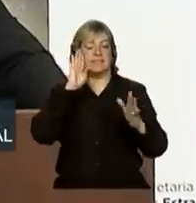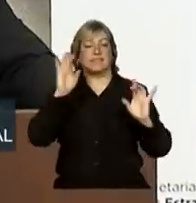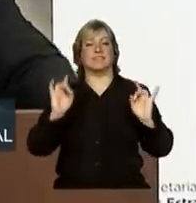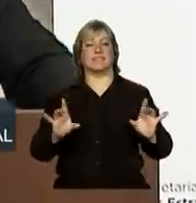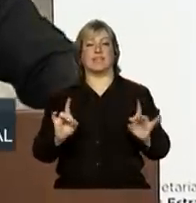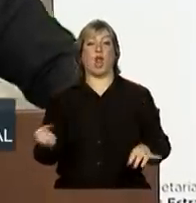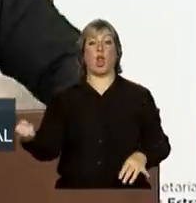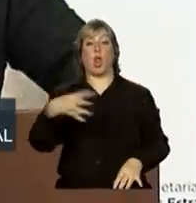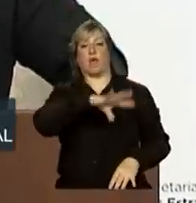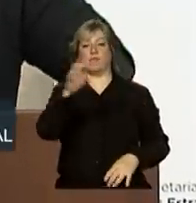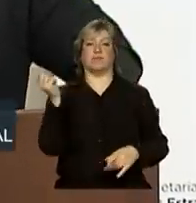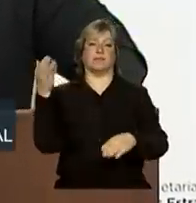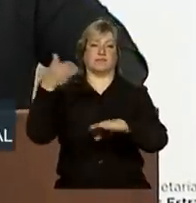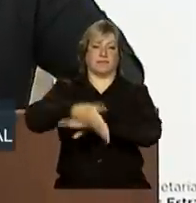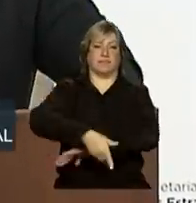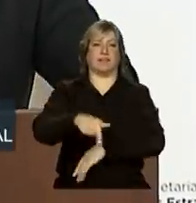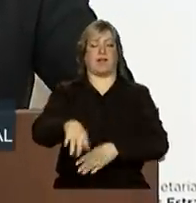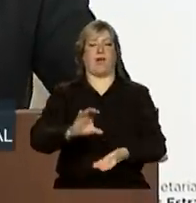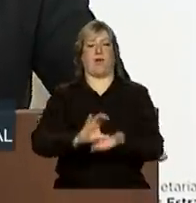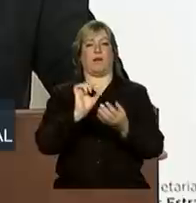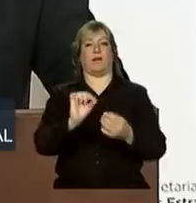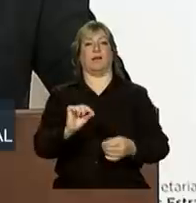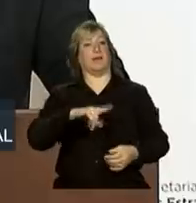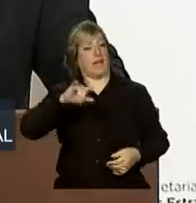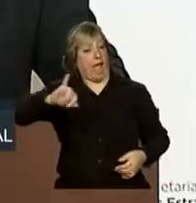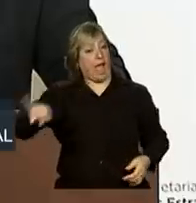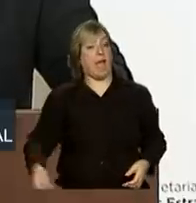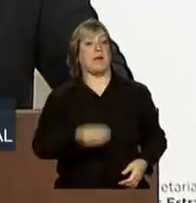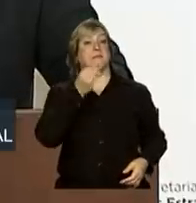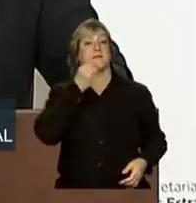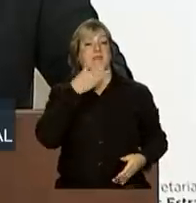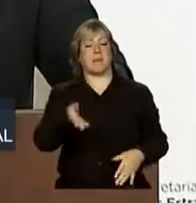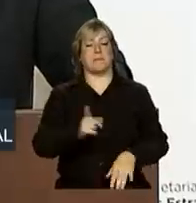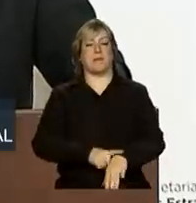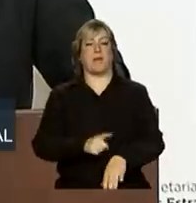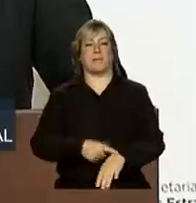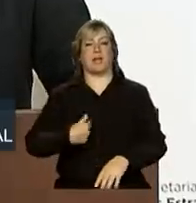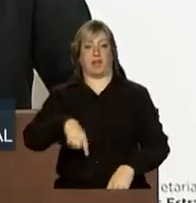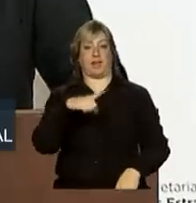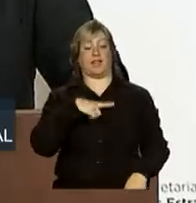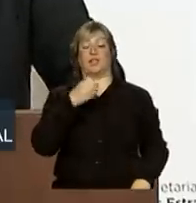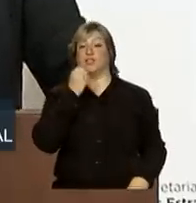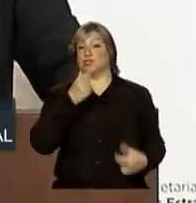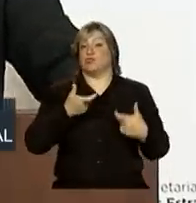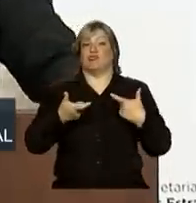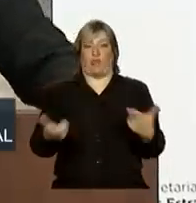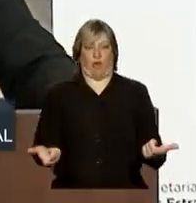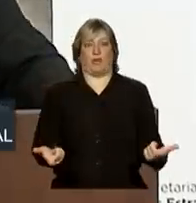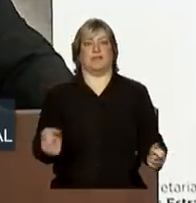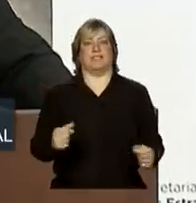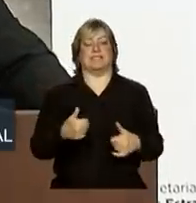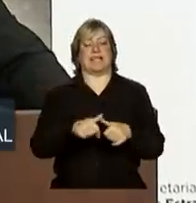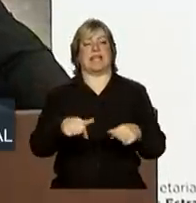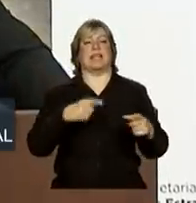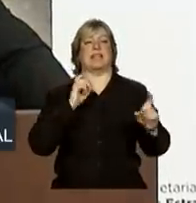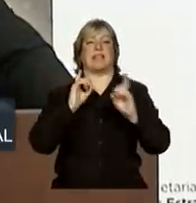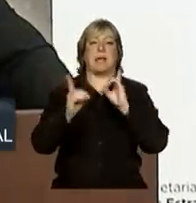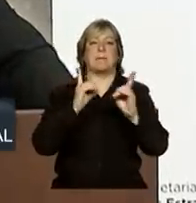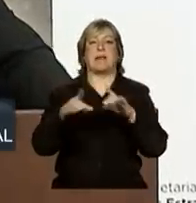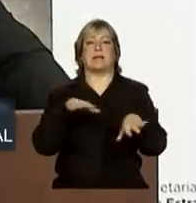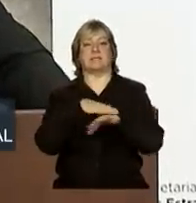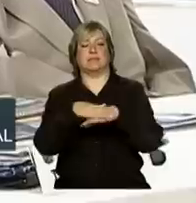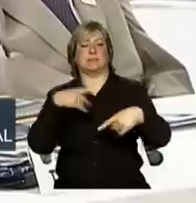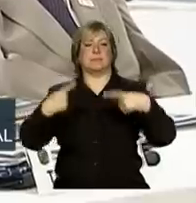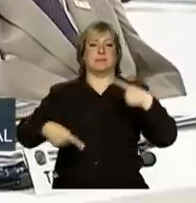os novos colegas e dizer para vocês que aproveitem esses momentos que a gente tem aqui, o privilégio de estar aqui debatendo temas